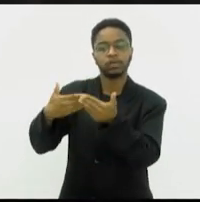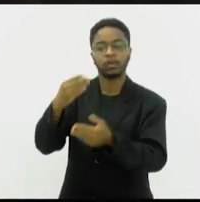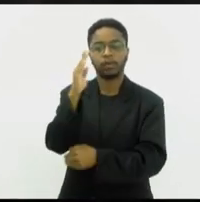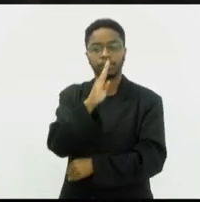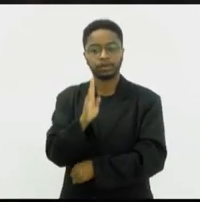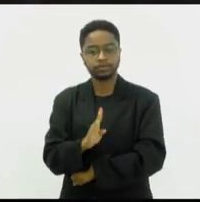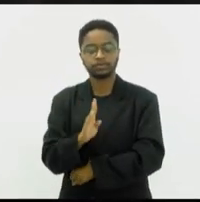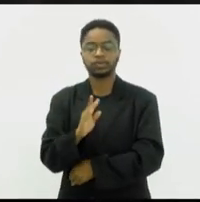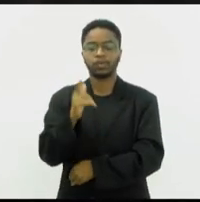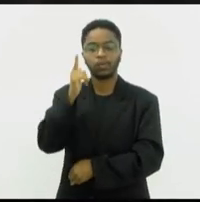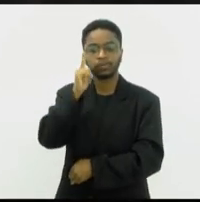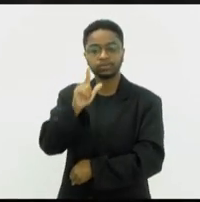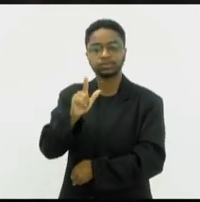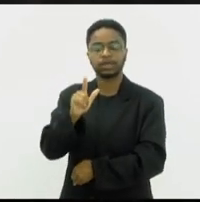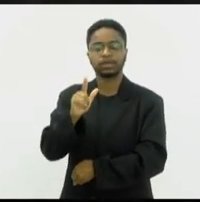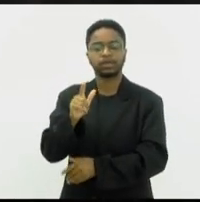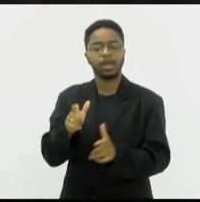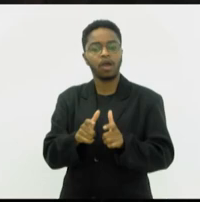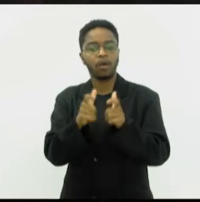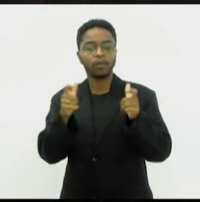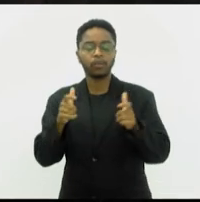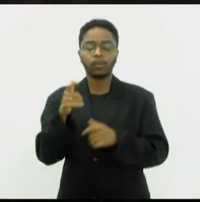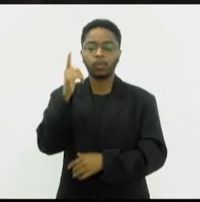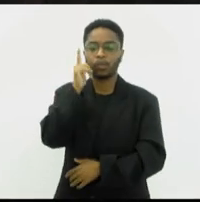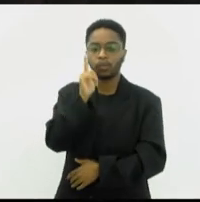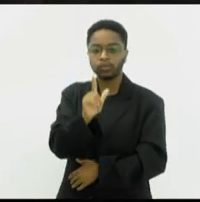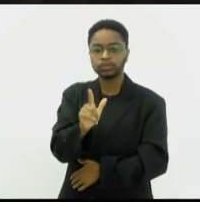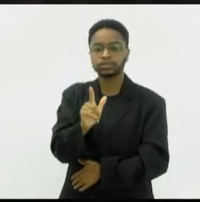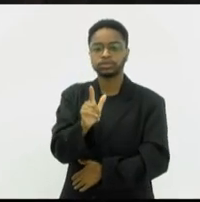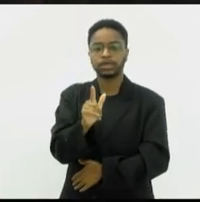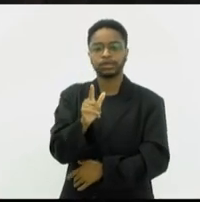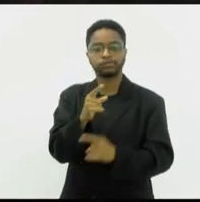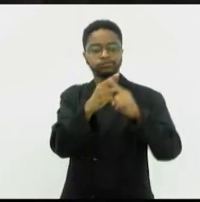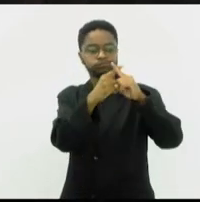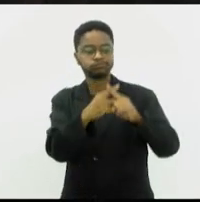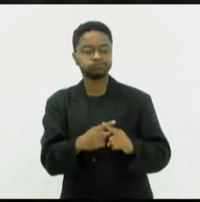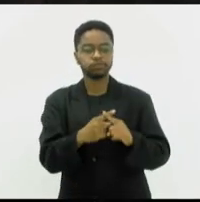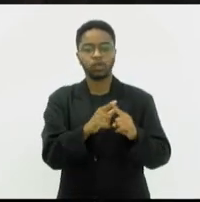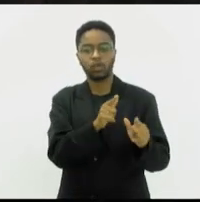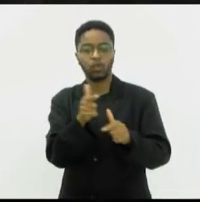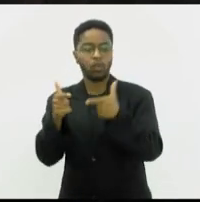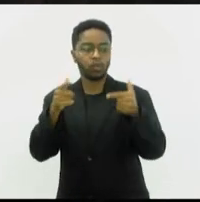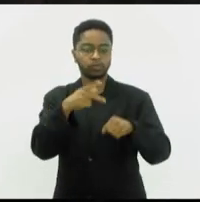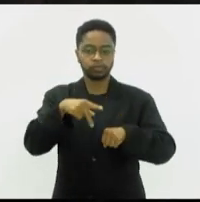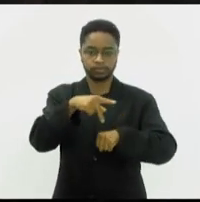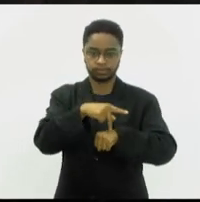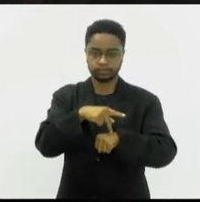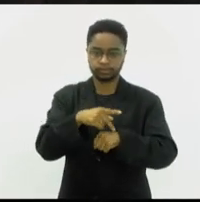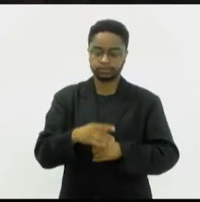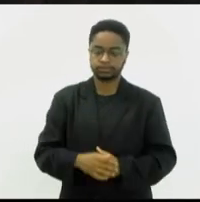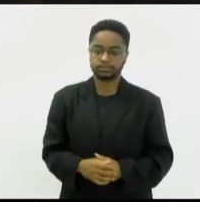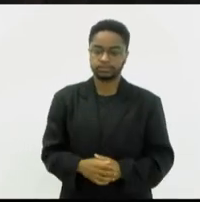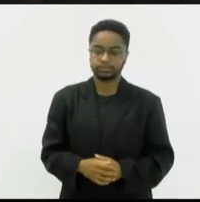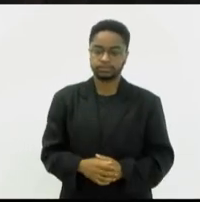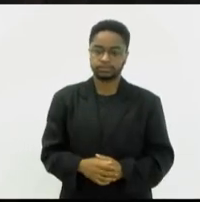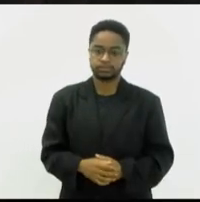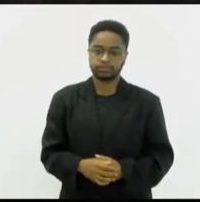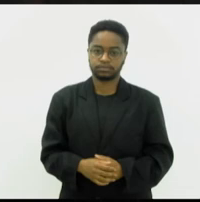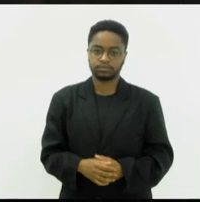desenvolver e se tornar mais competitivo. Então, eu queria registrar aqui, senhor presidente,